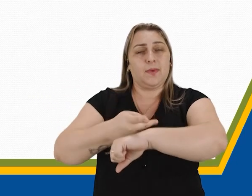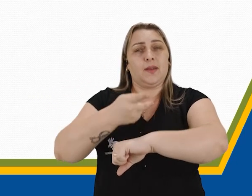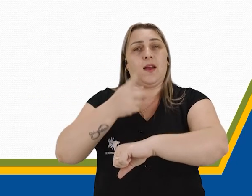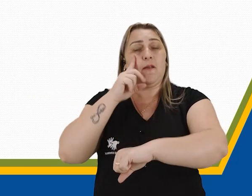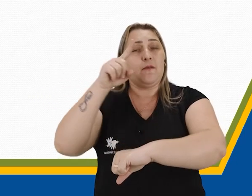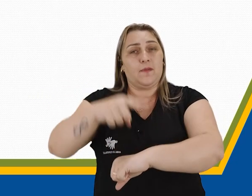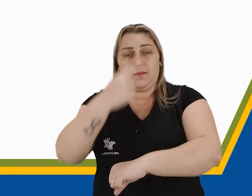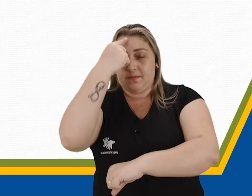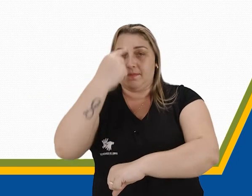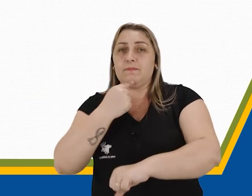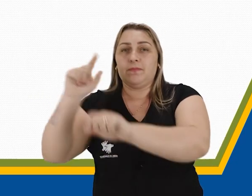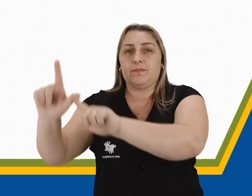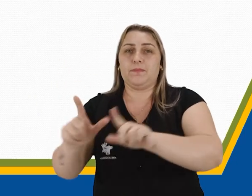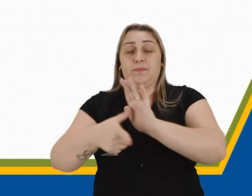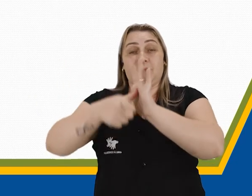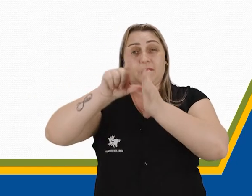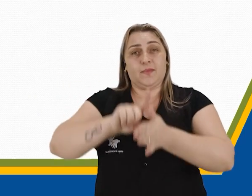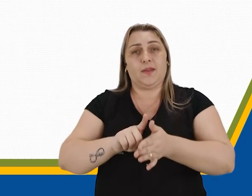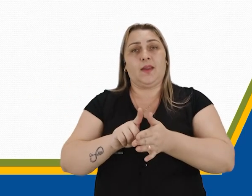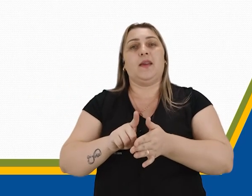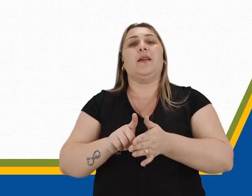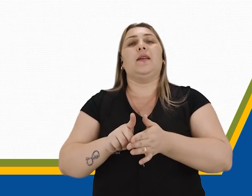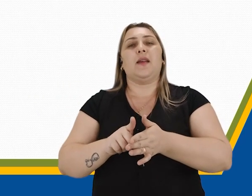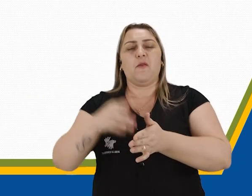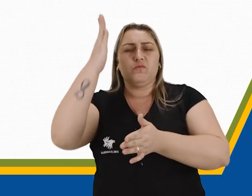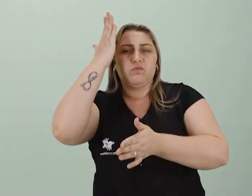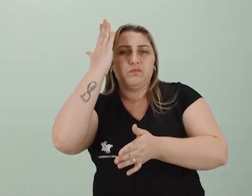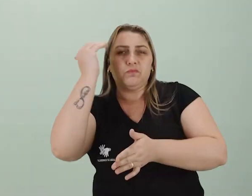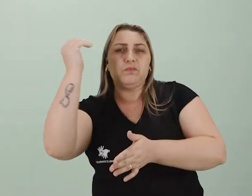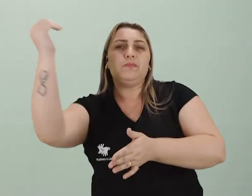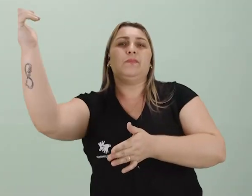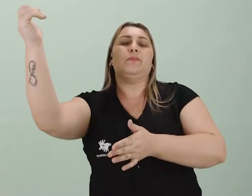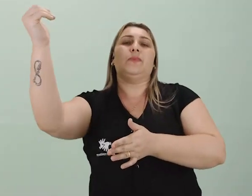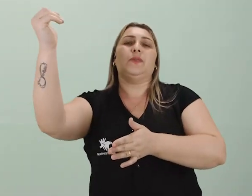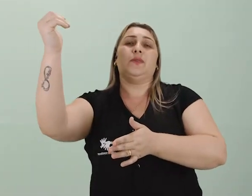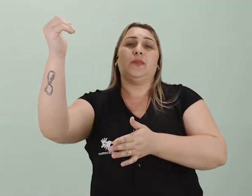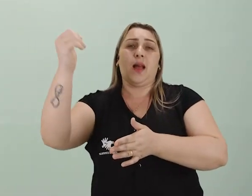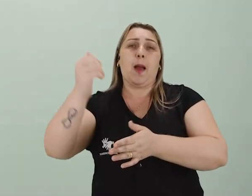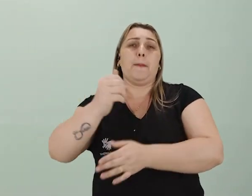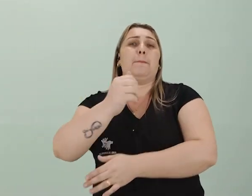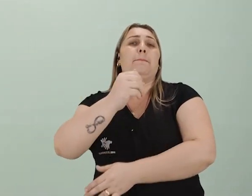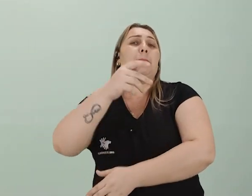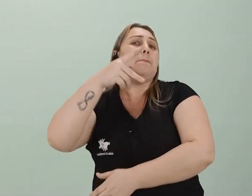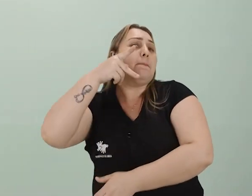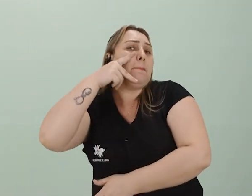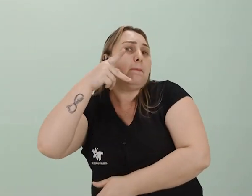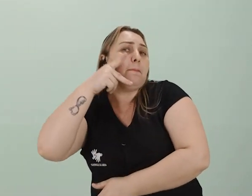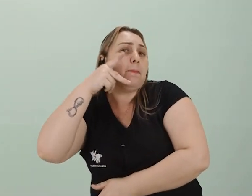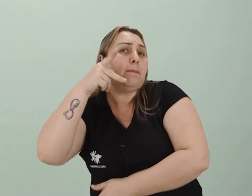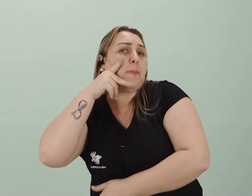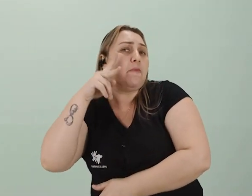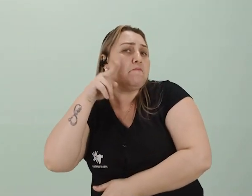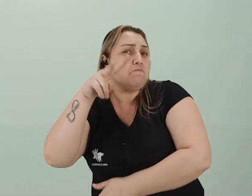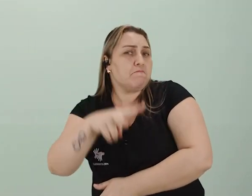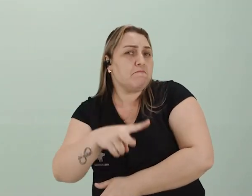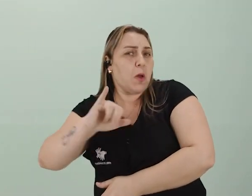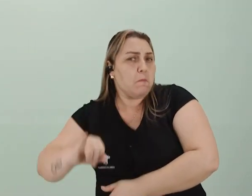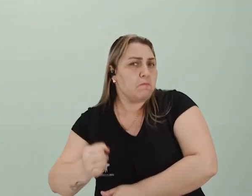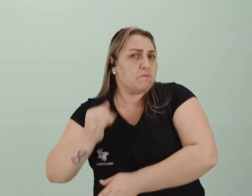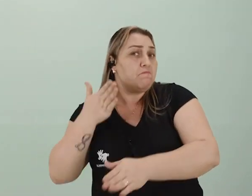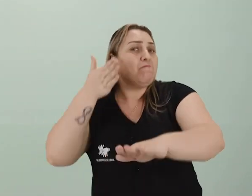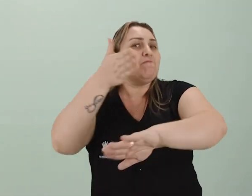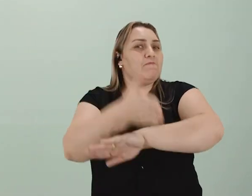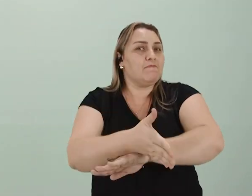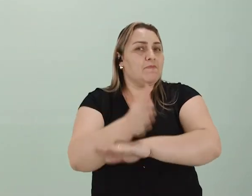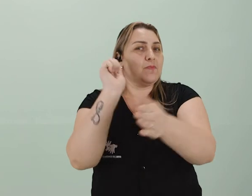viram no slide anterior, ela é muito famosa, fica na Paraíba. Se um dia você tiver a oportunidade, vá lá,